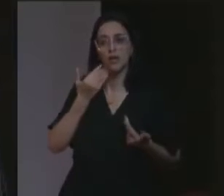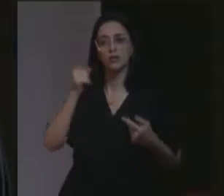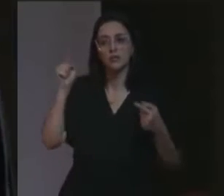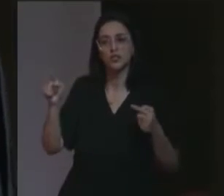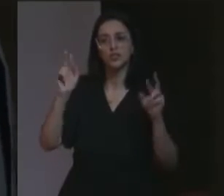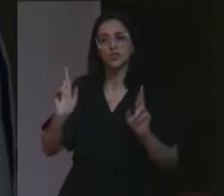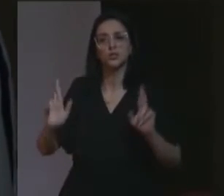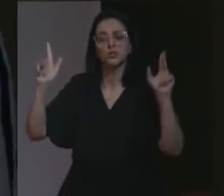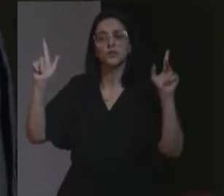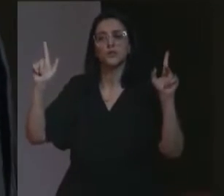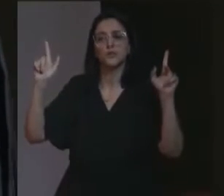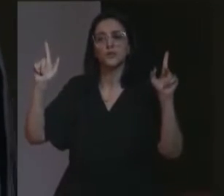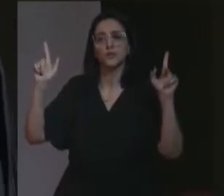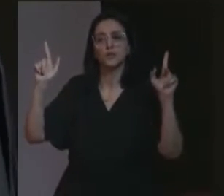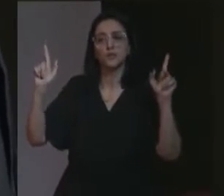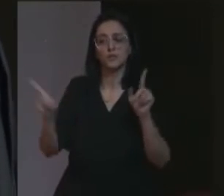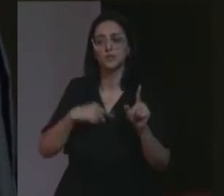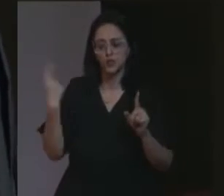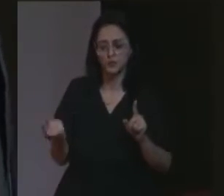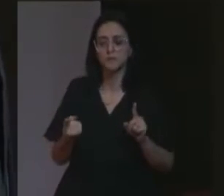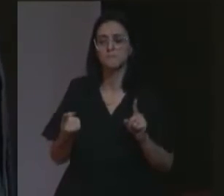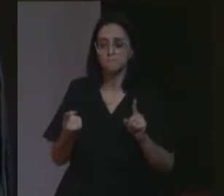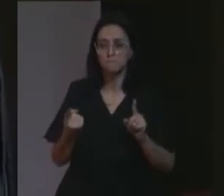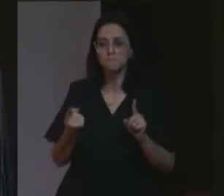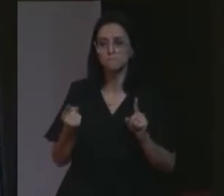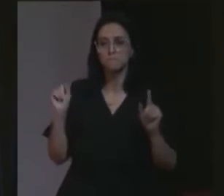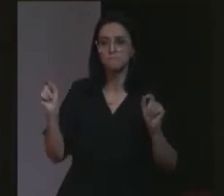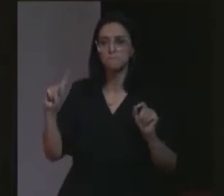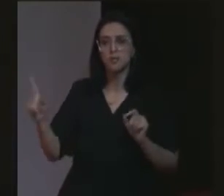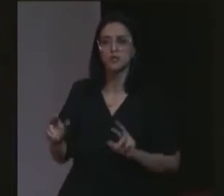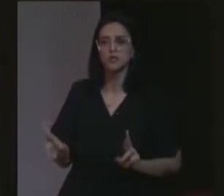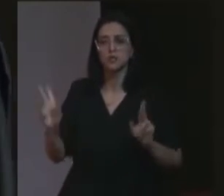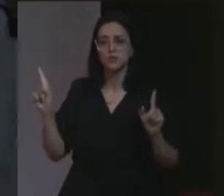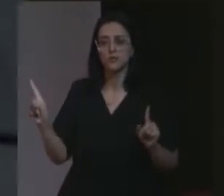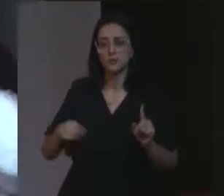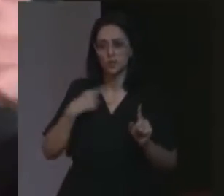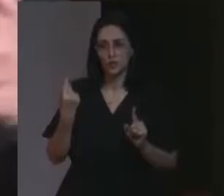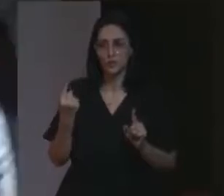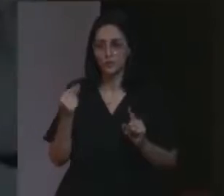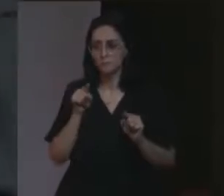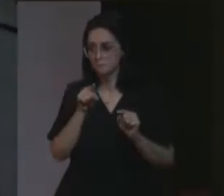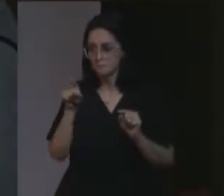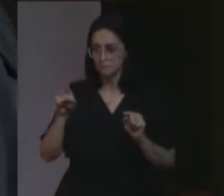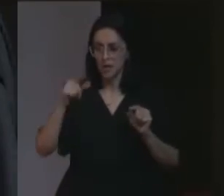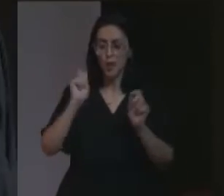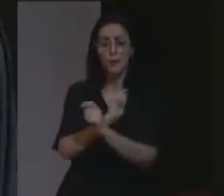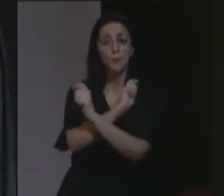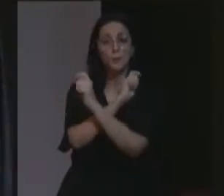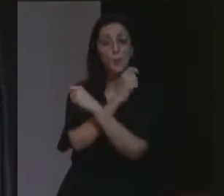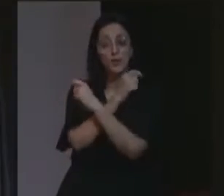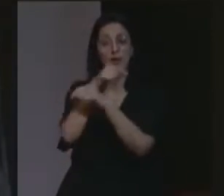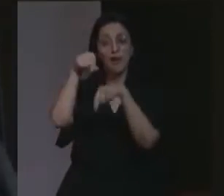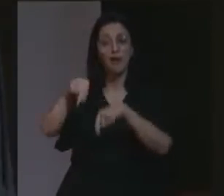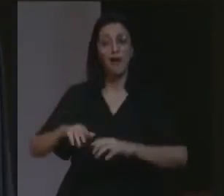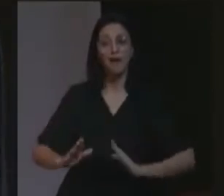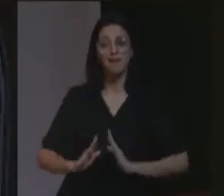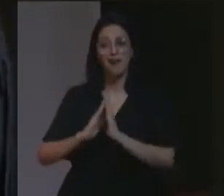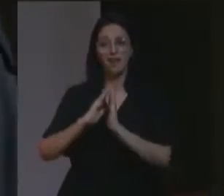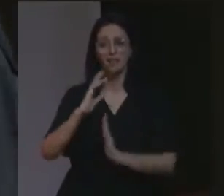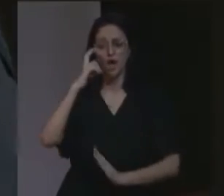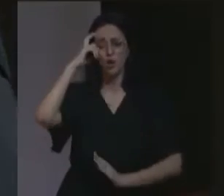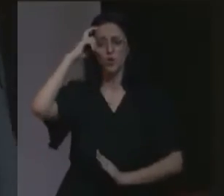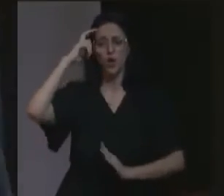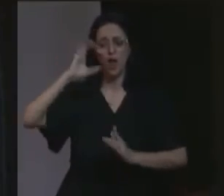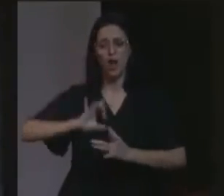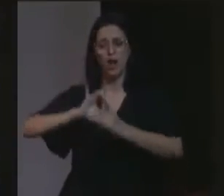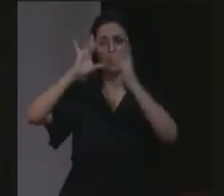diferença de nós, a diferença que há entre nós aqui, na PUC, na Casa do Saber, na Casa da